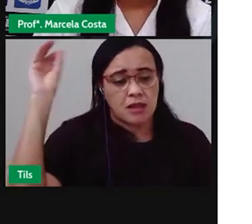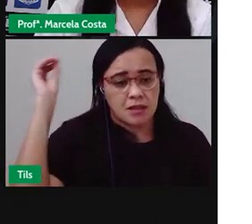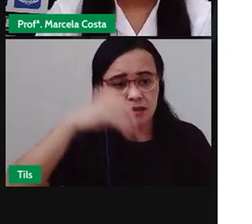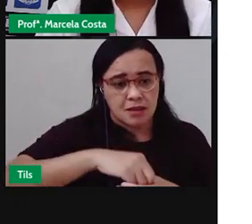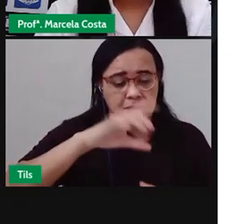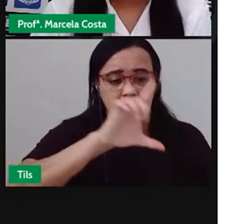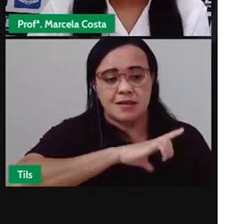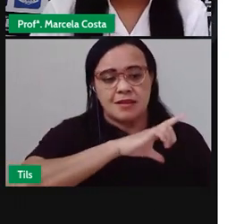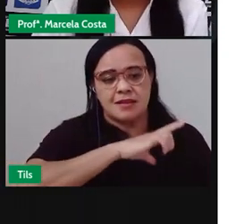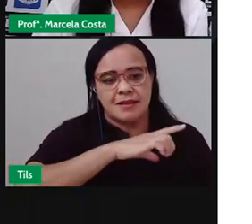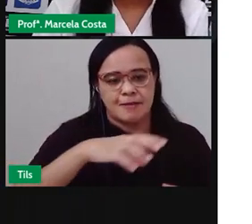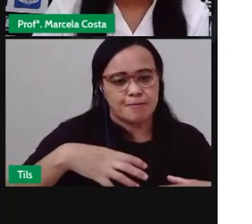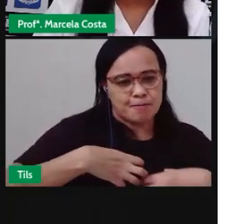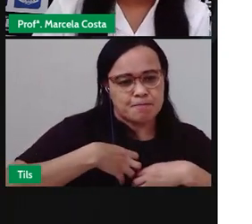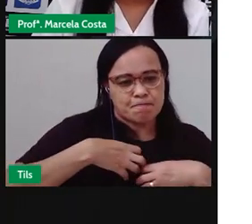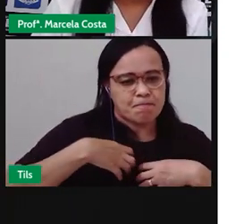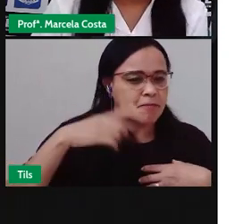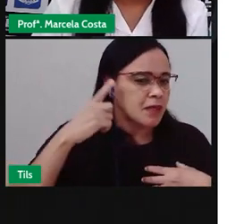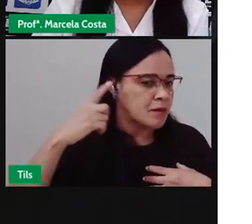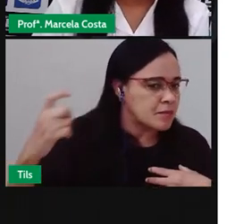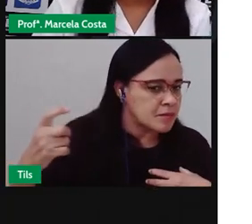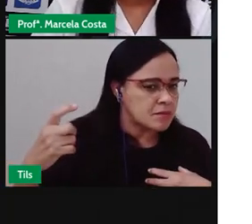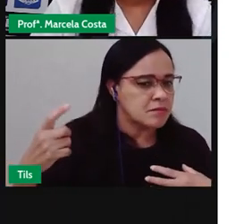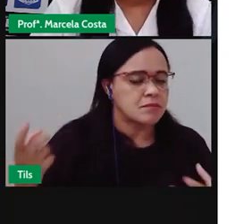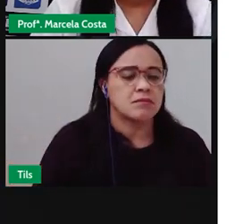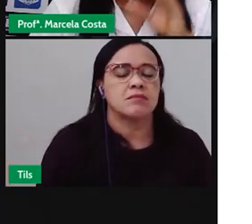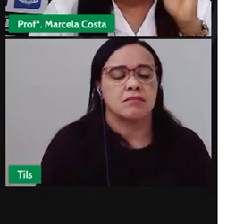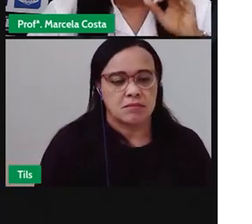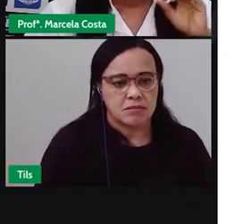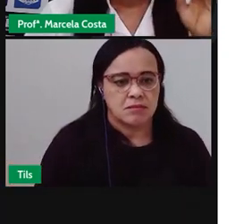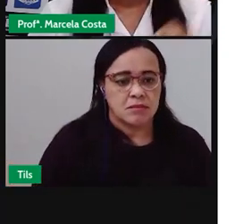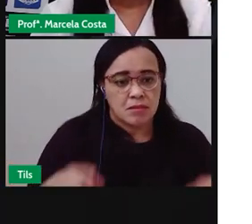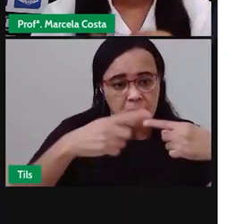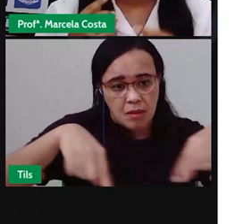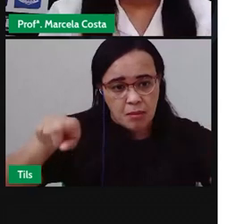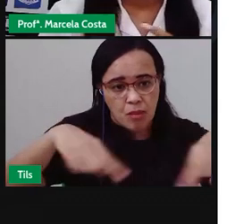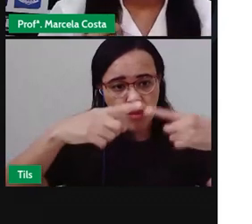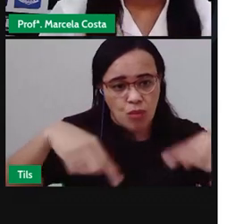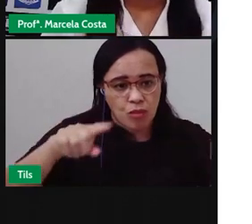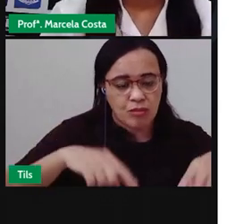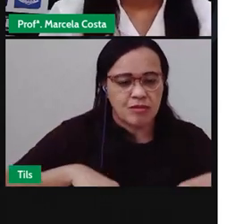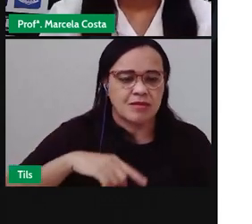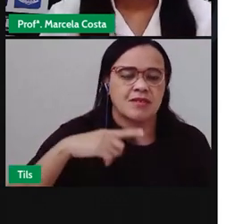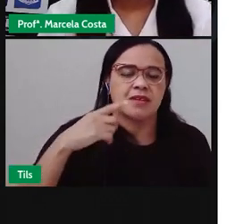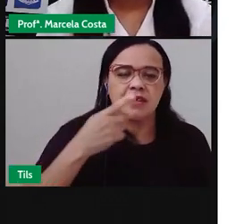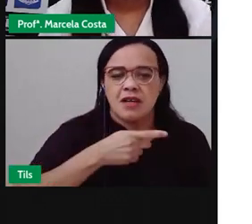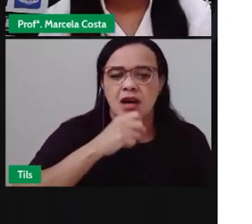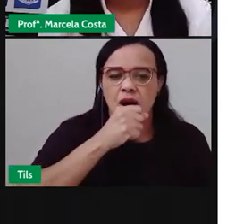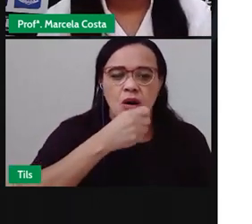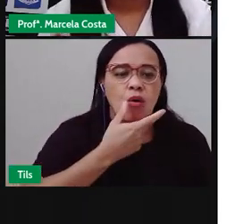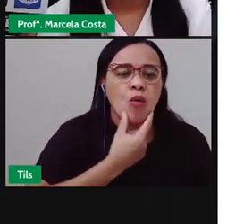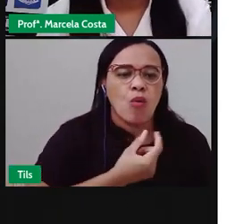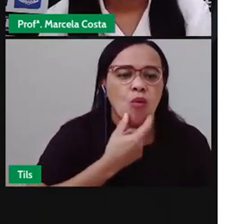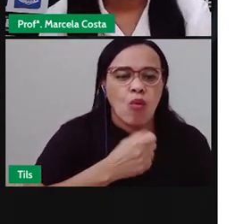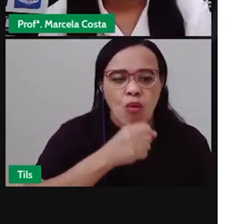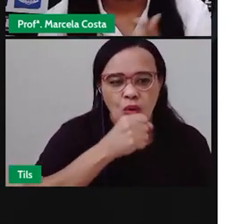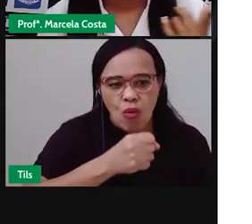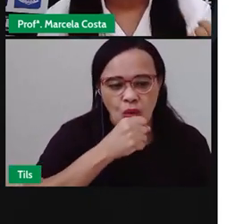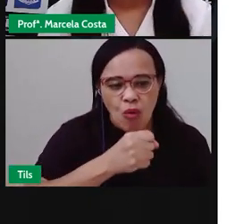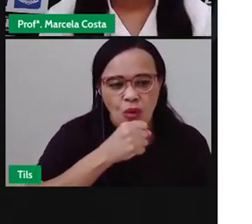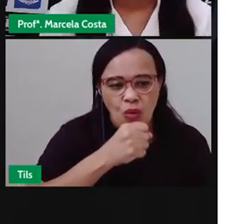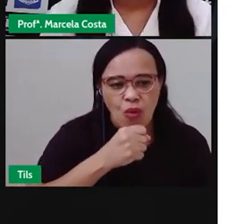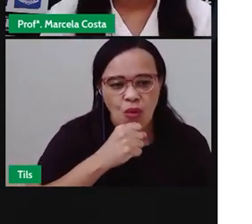É por isso que lá na música o cantor diz assim É engraçado ouvir-se tanto o E